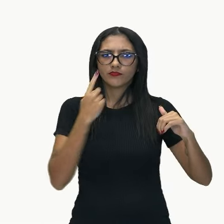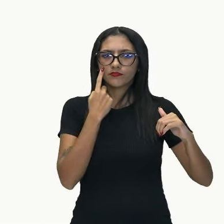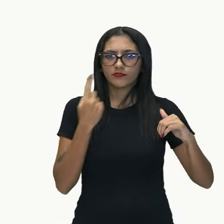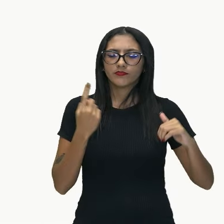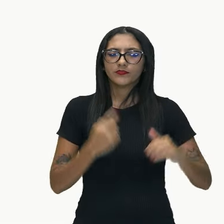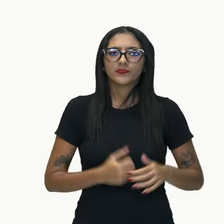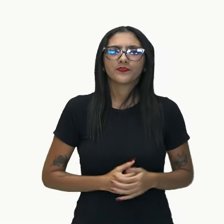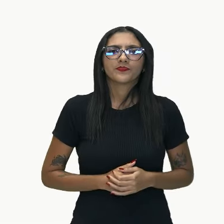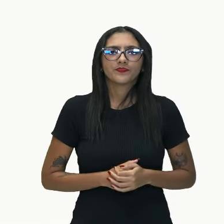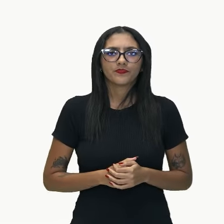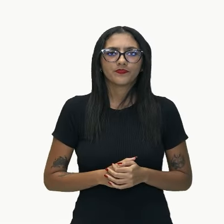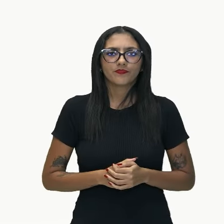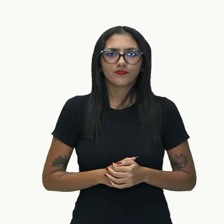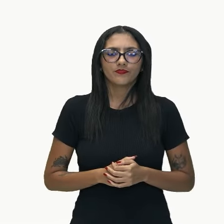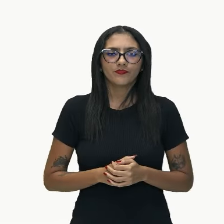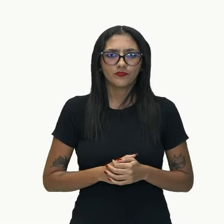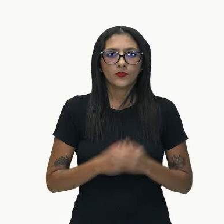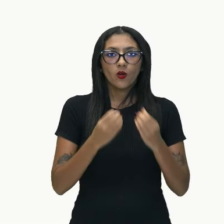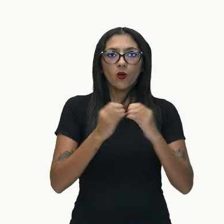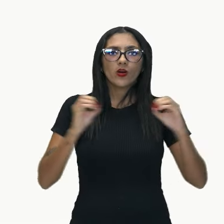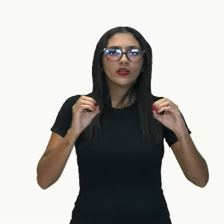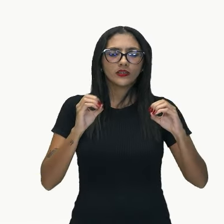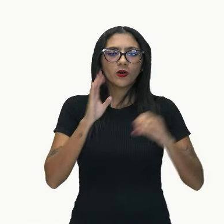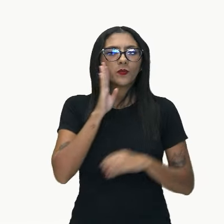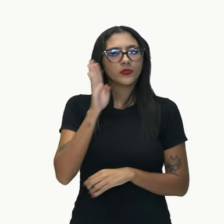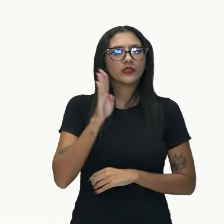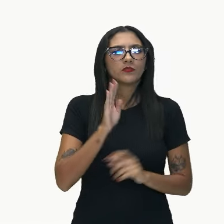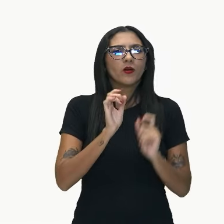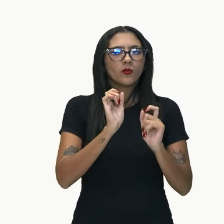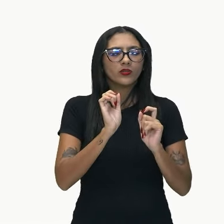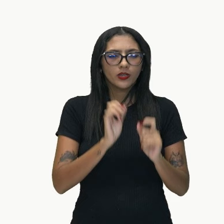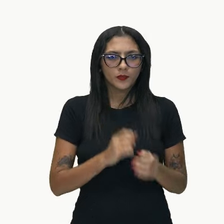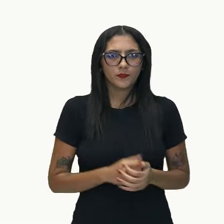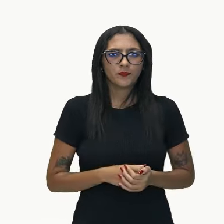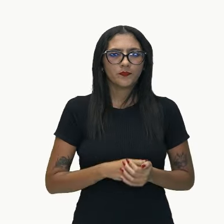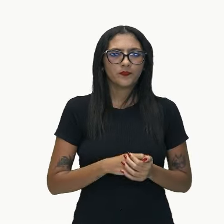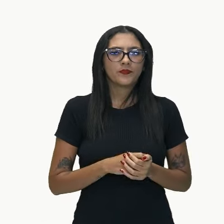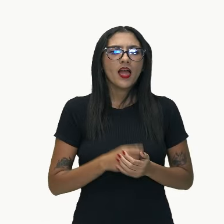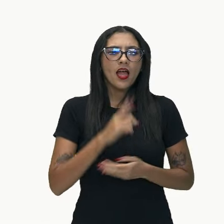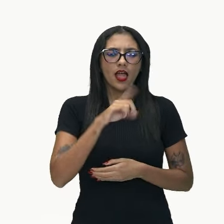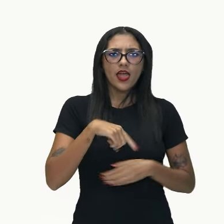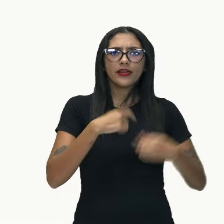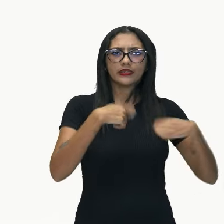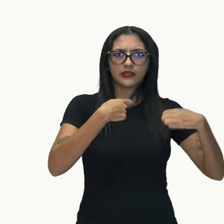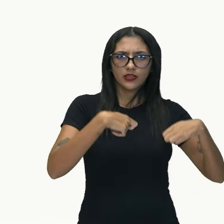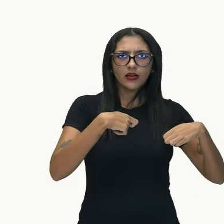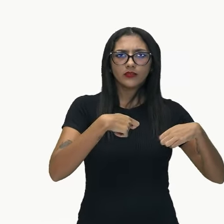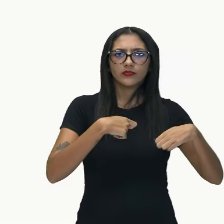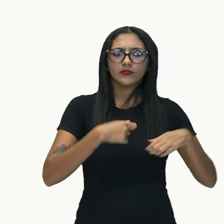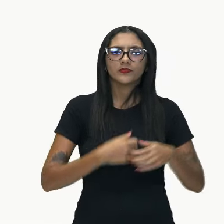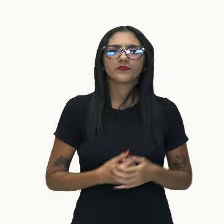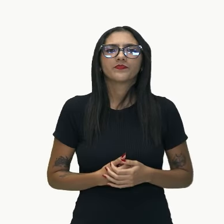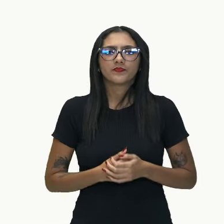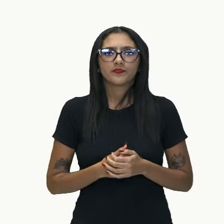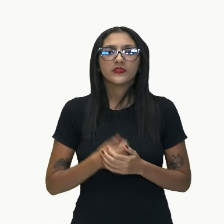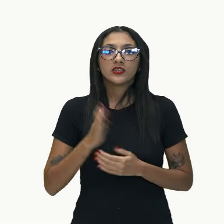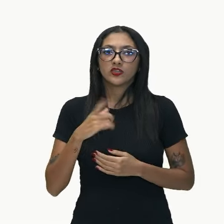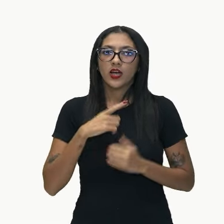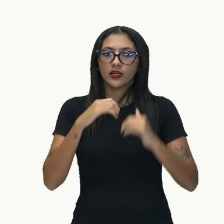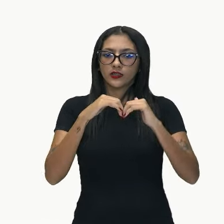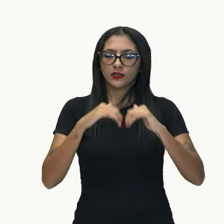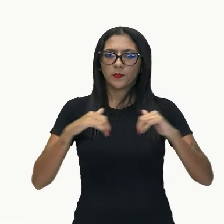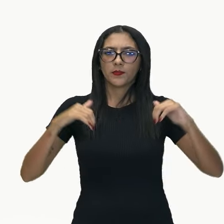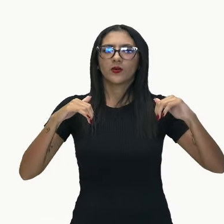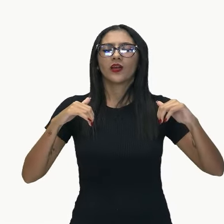E a minha oração principal é é necessário. Agora que eu separei uma da outra, a subordinada da